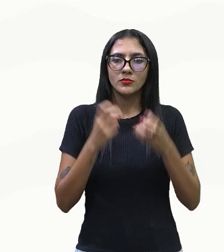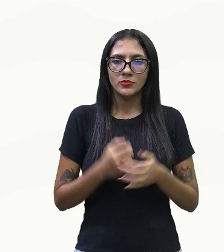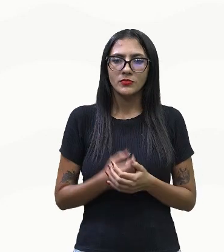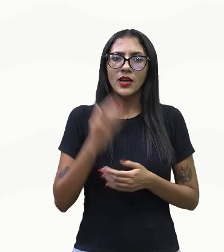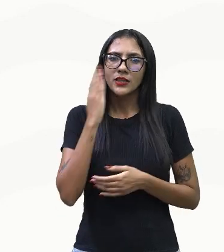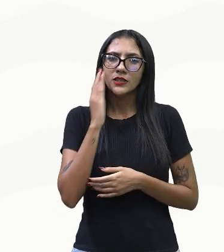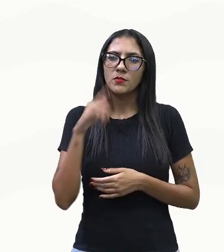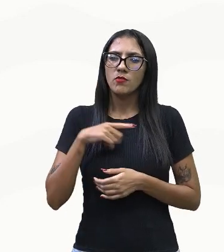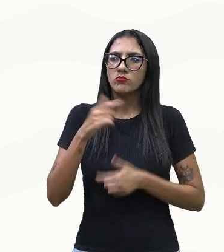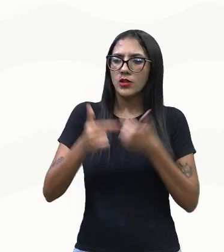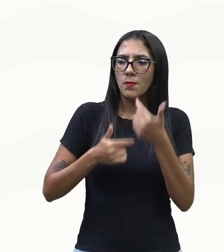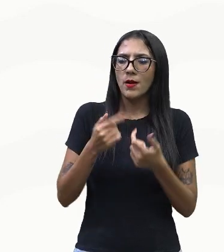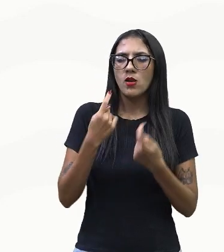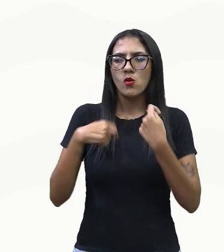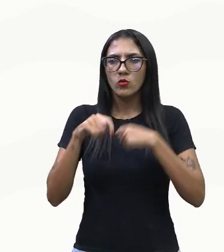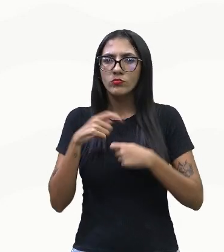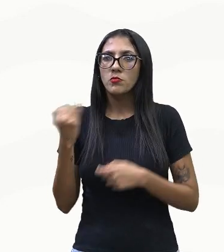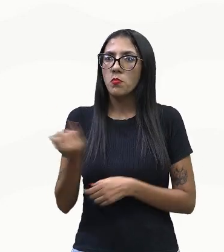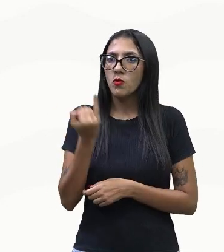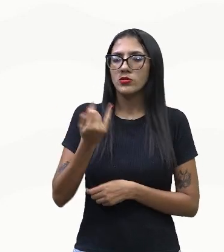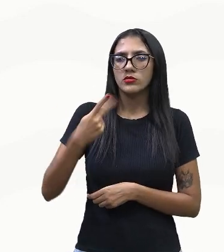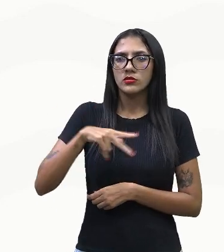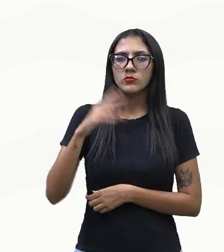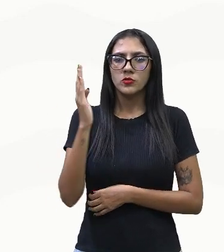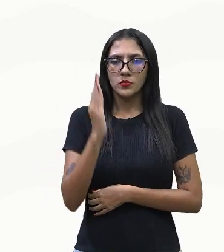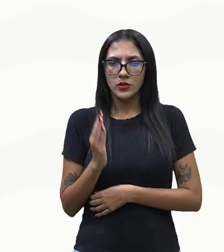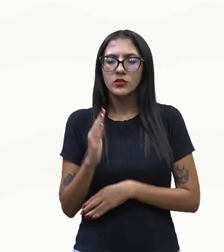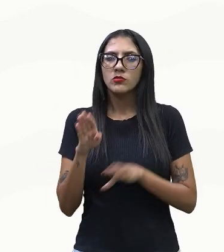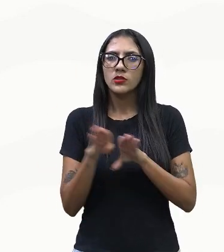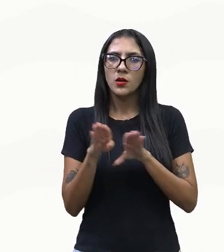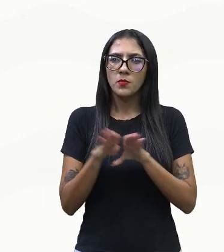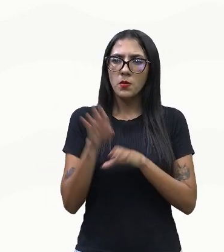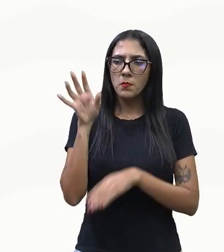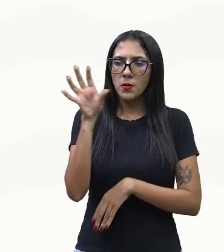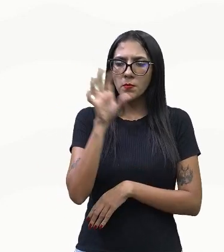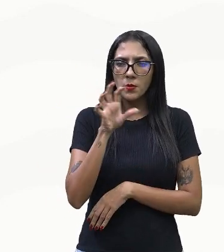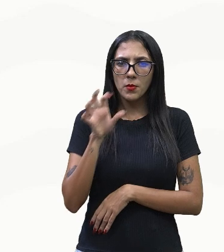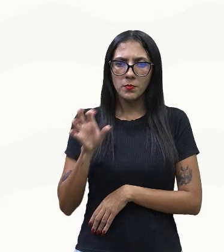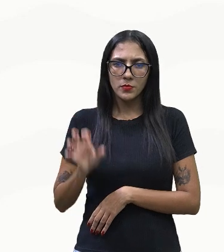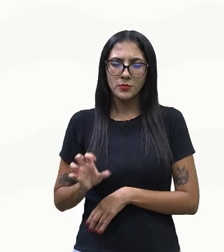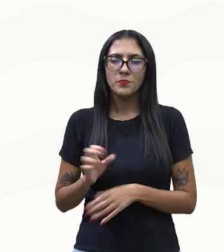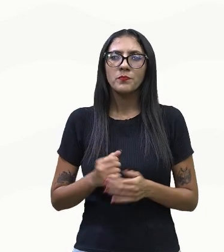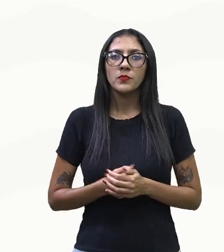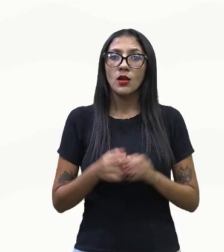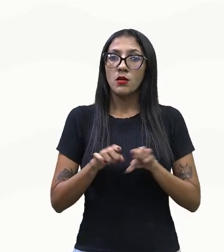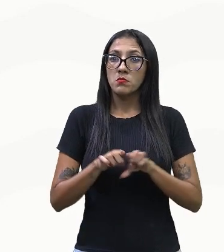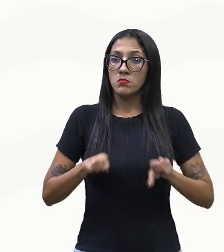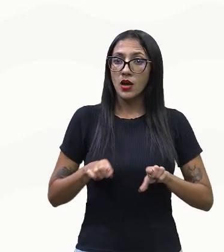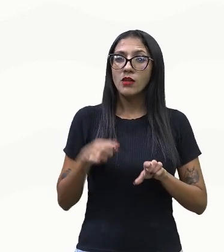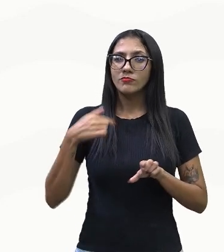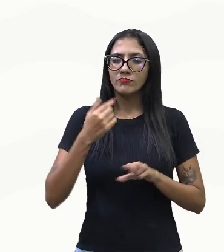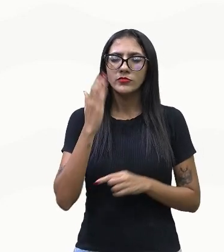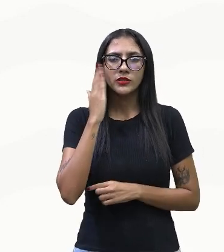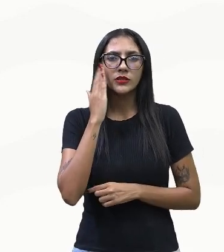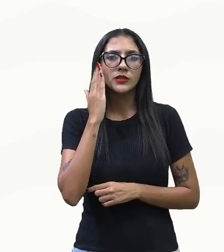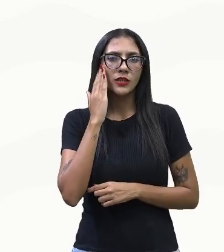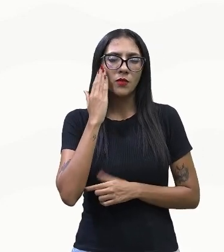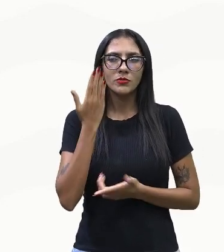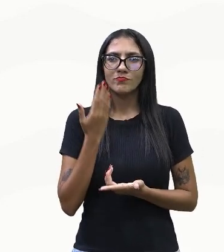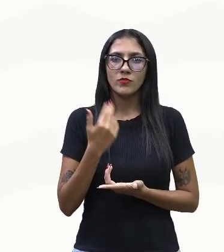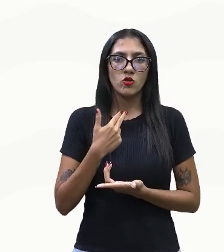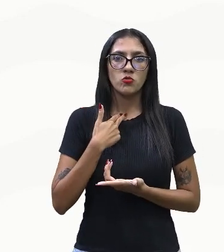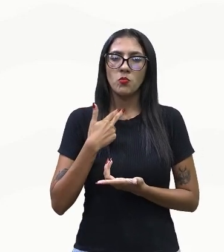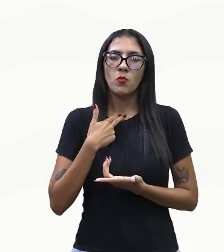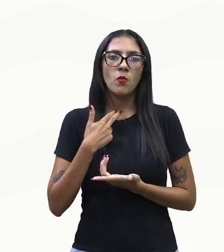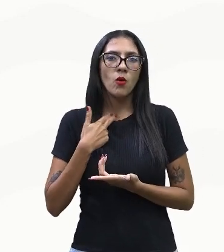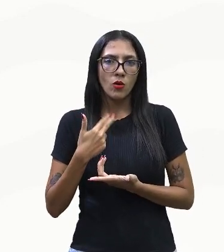econômica importante para o Brasil e para a região também, mas a gente sabe que não se deve fazer isso